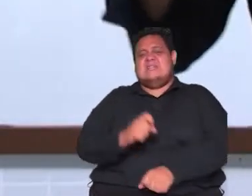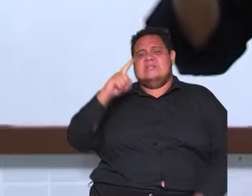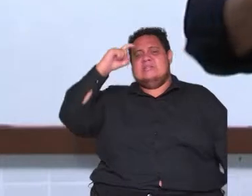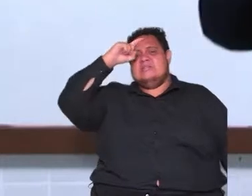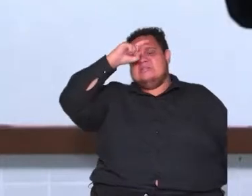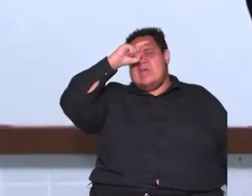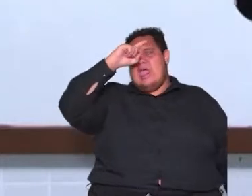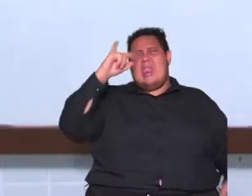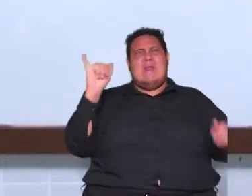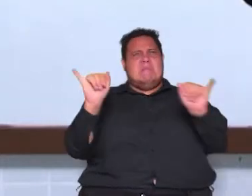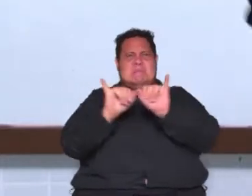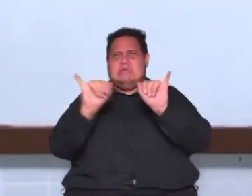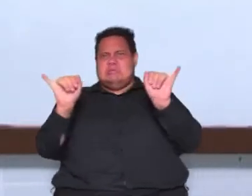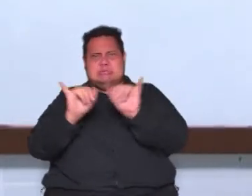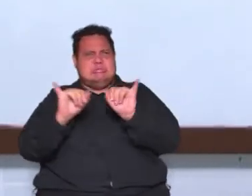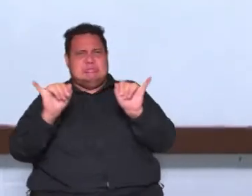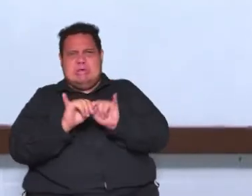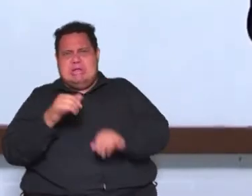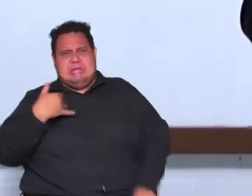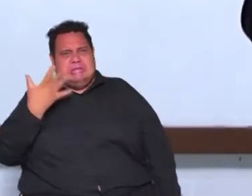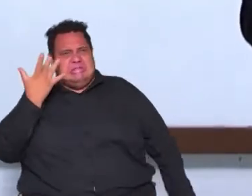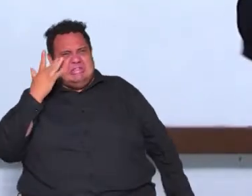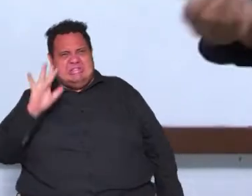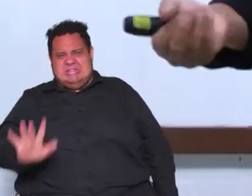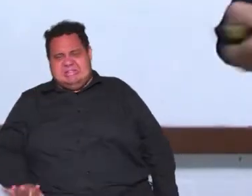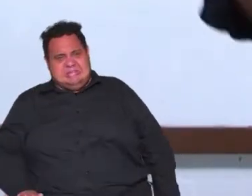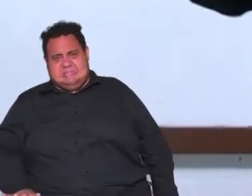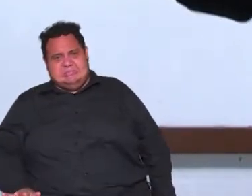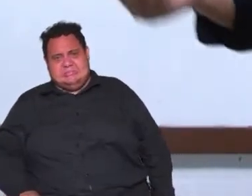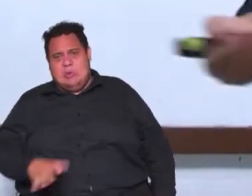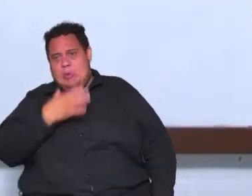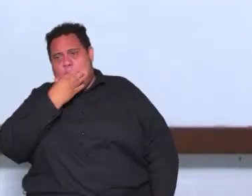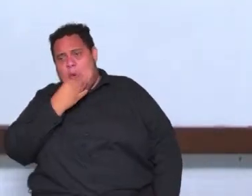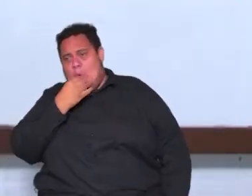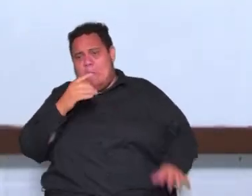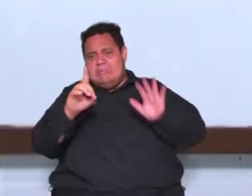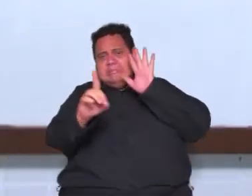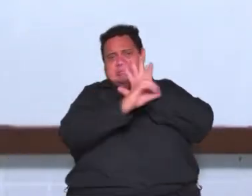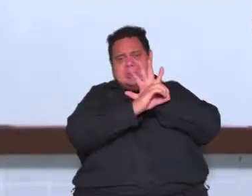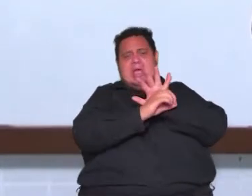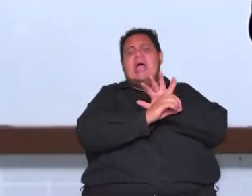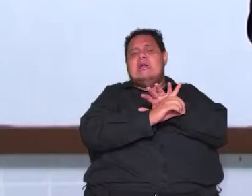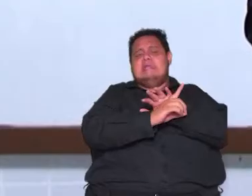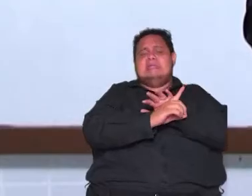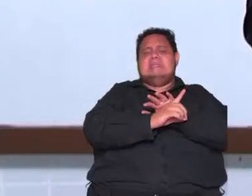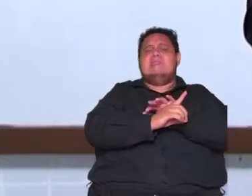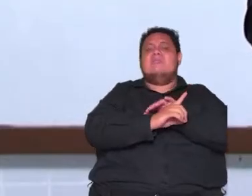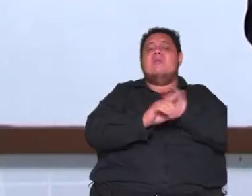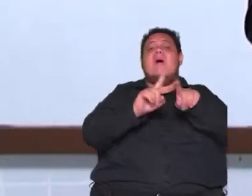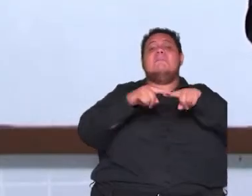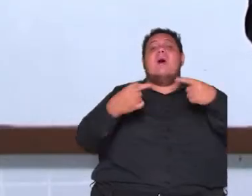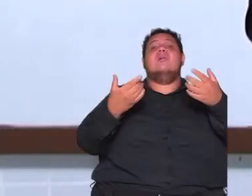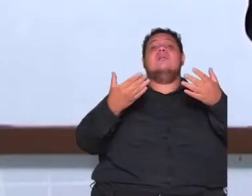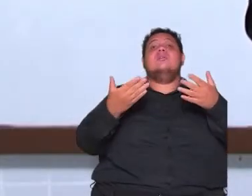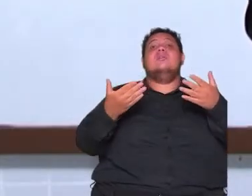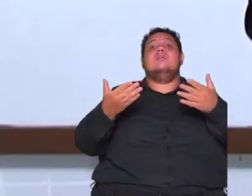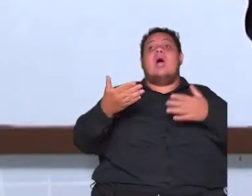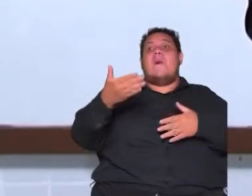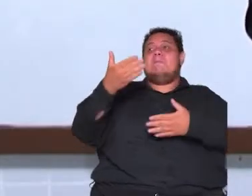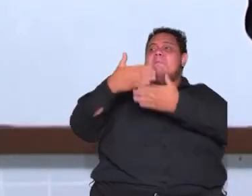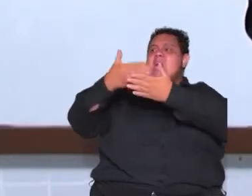bobagem quem é que não sabe disso todos os homens nascem com esses direitos mesmo calma mas na época